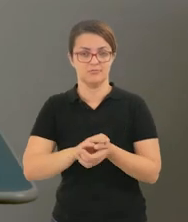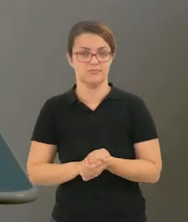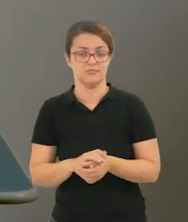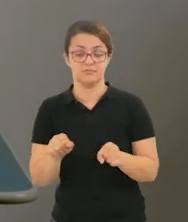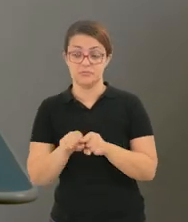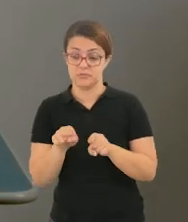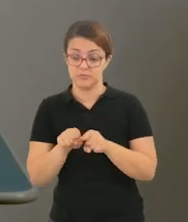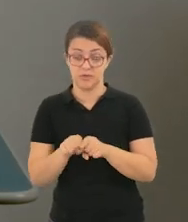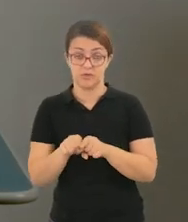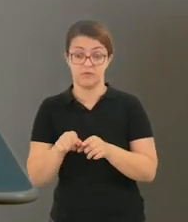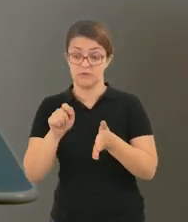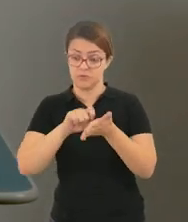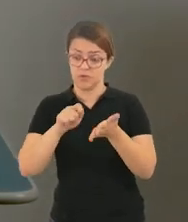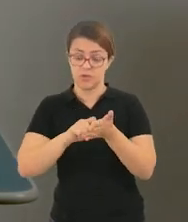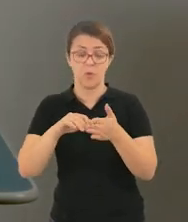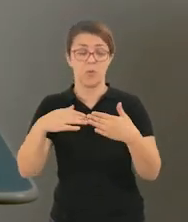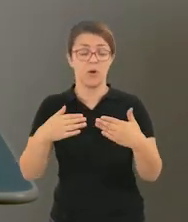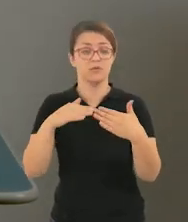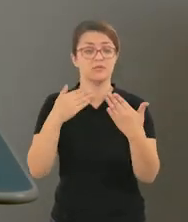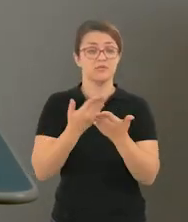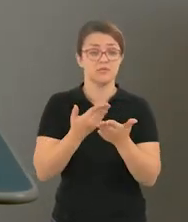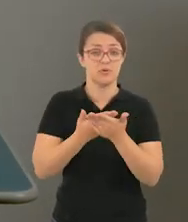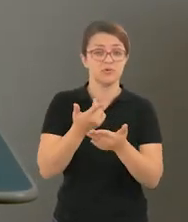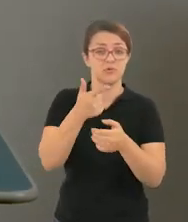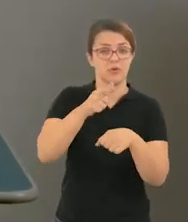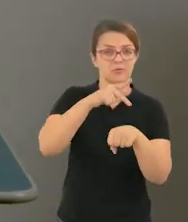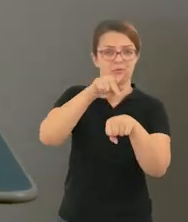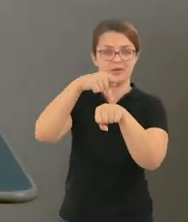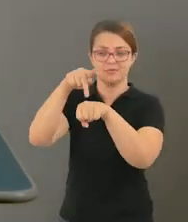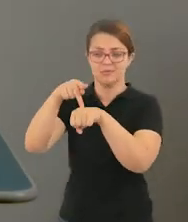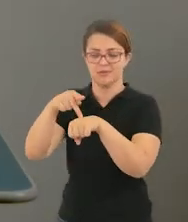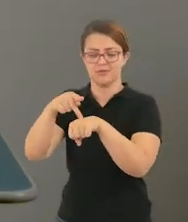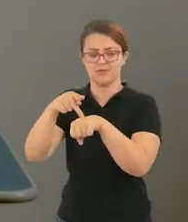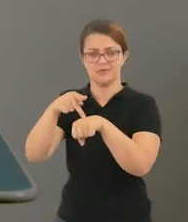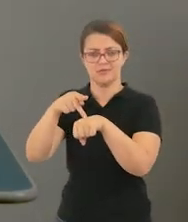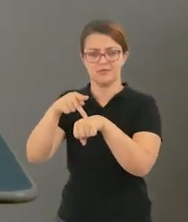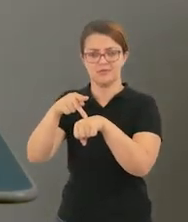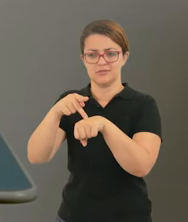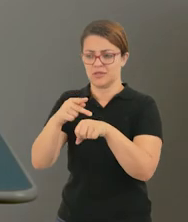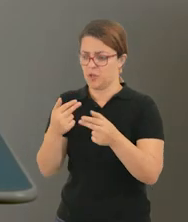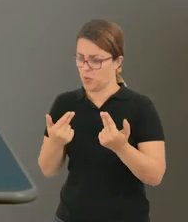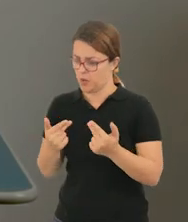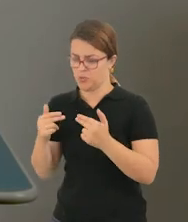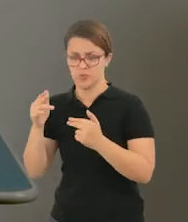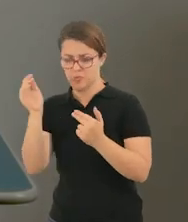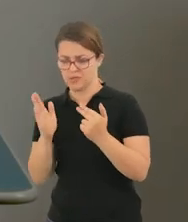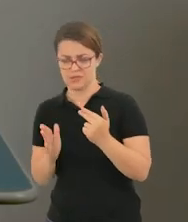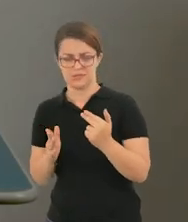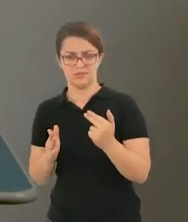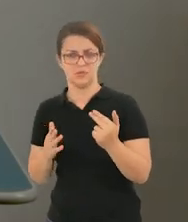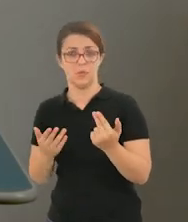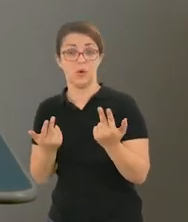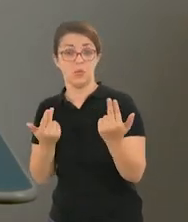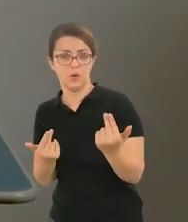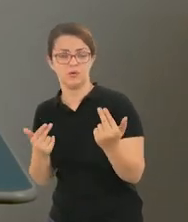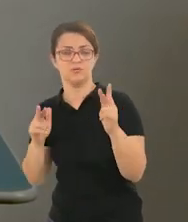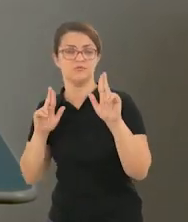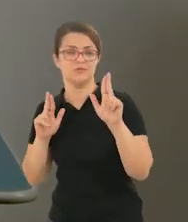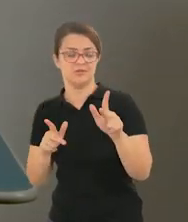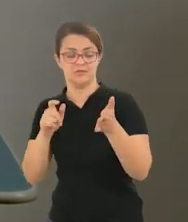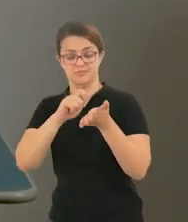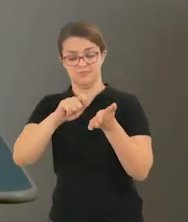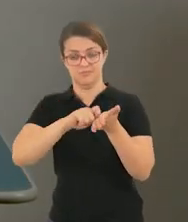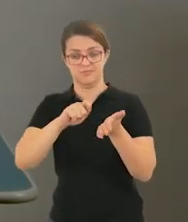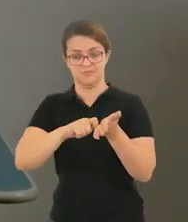das escolas brasileiras com as escolas ao redor do mundo. Feito isso, vocês irão montar uma apresentação,